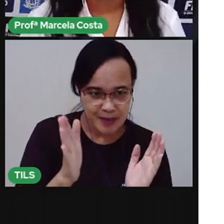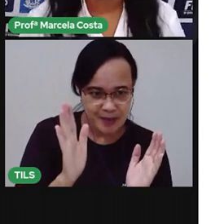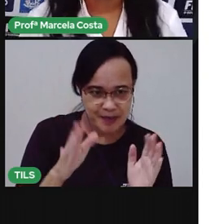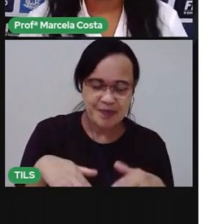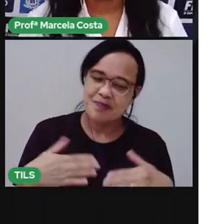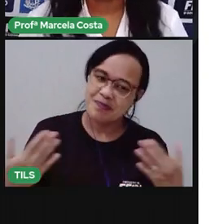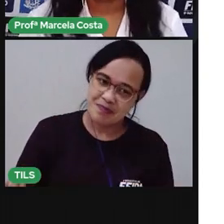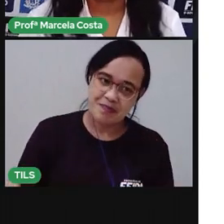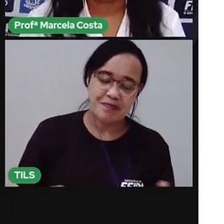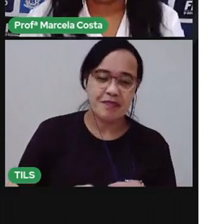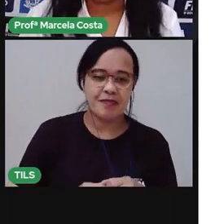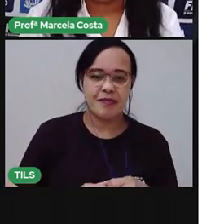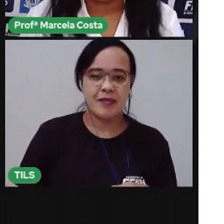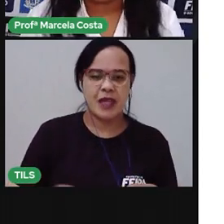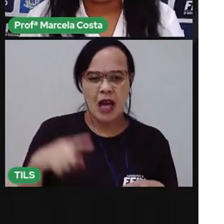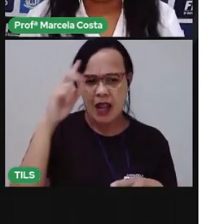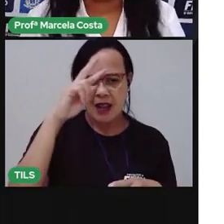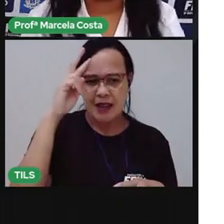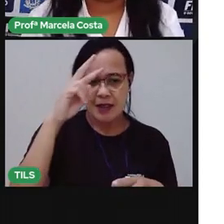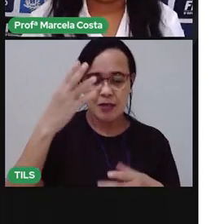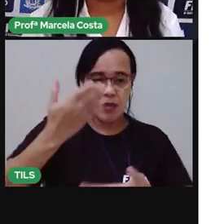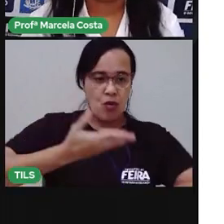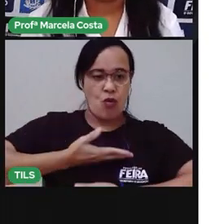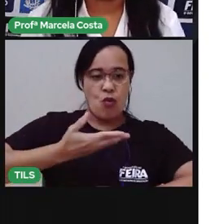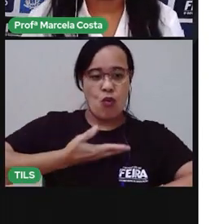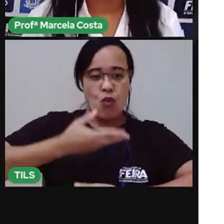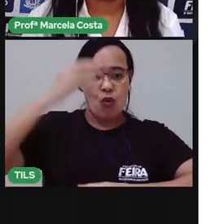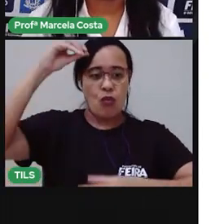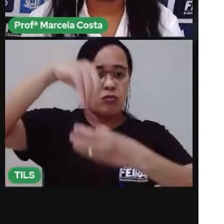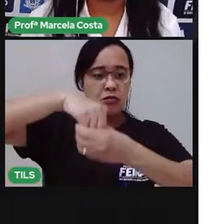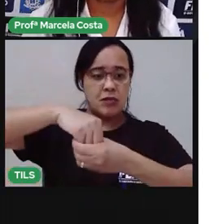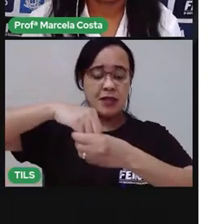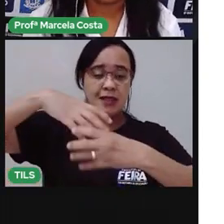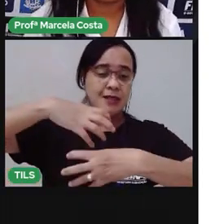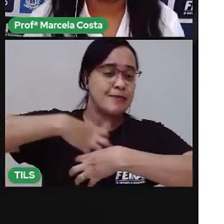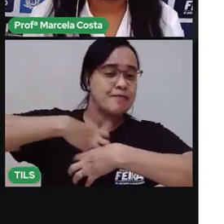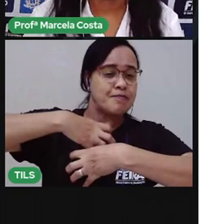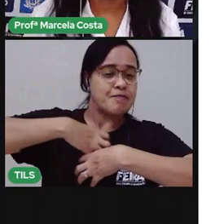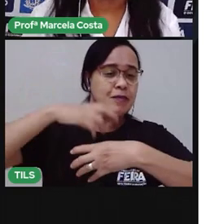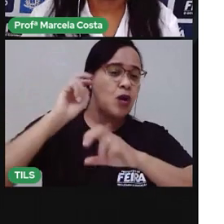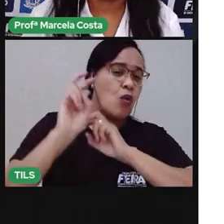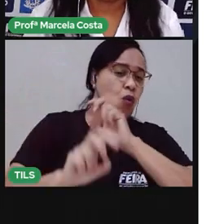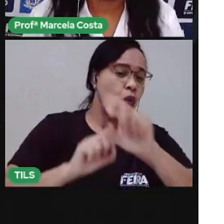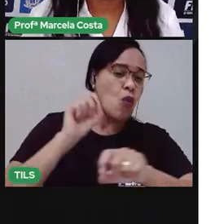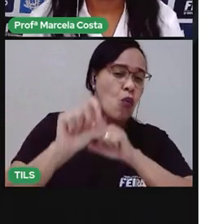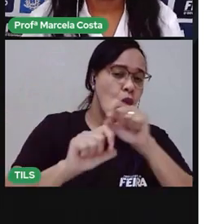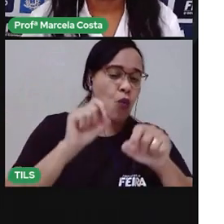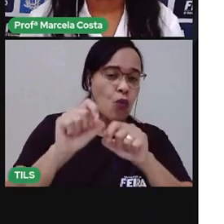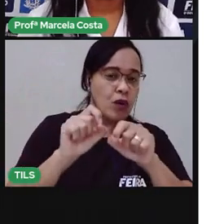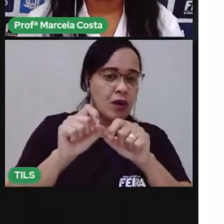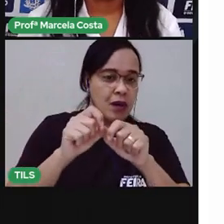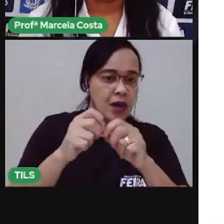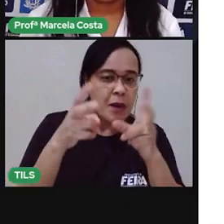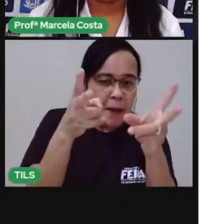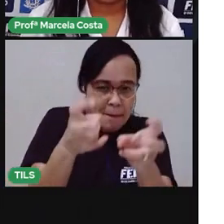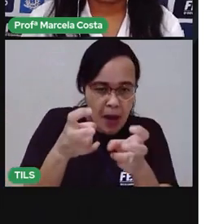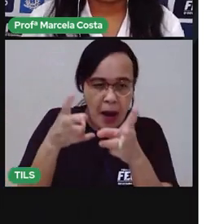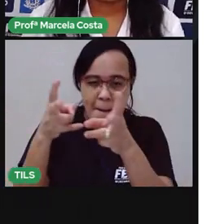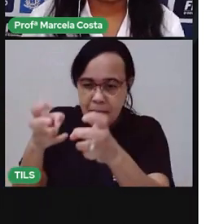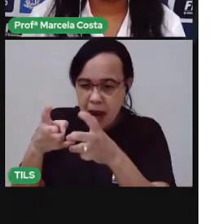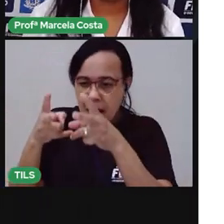Os sentidos do corpo humano servem como receptores do mundo externo. nos